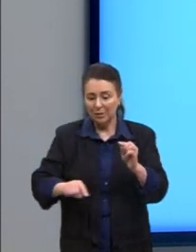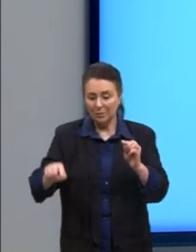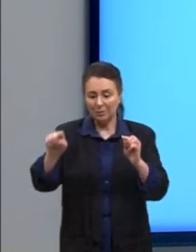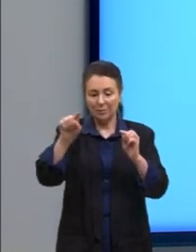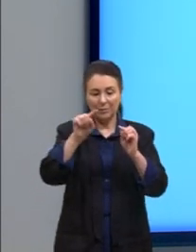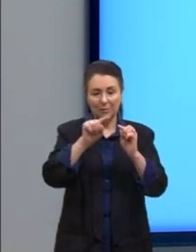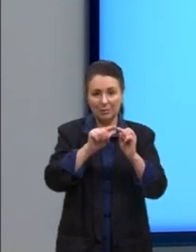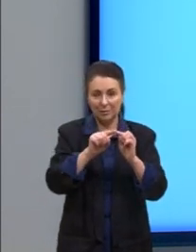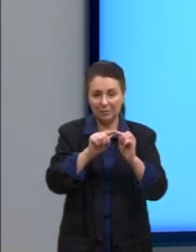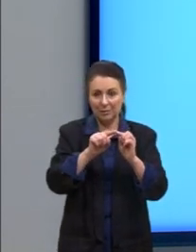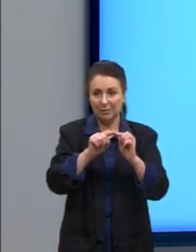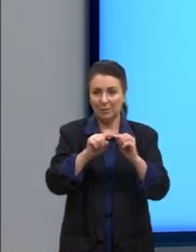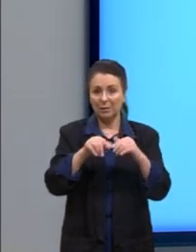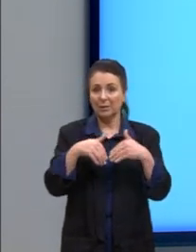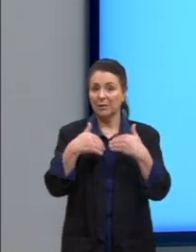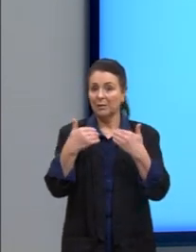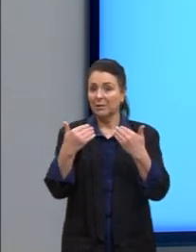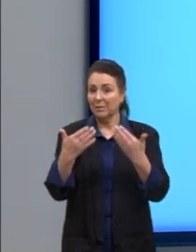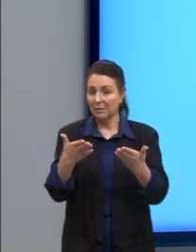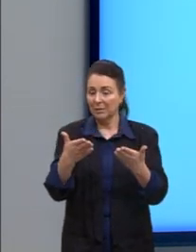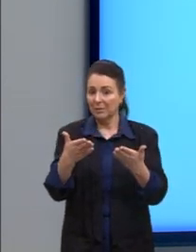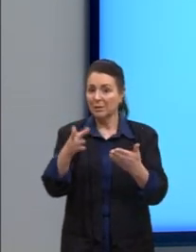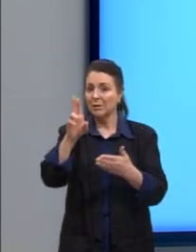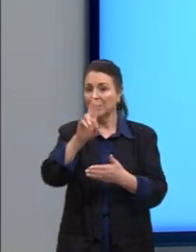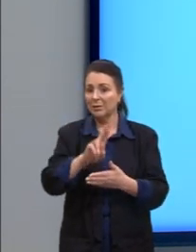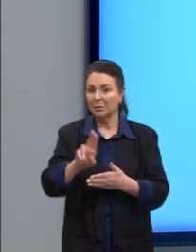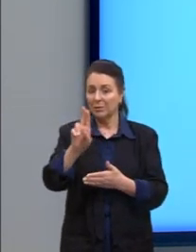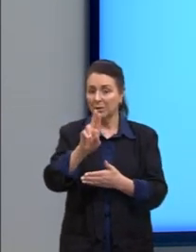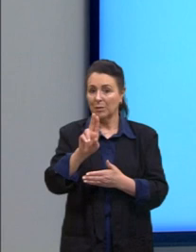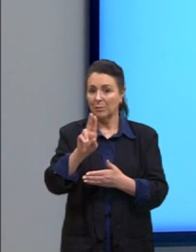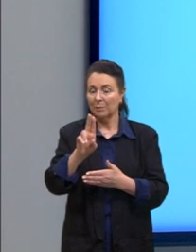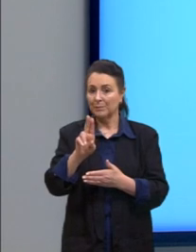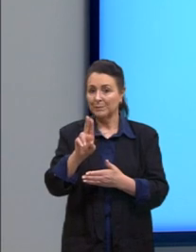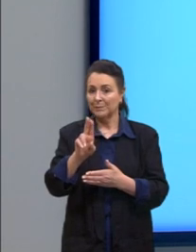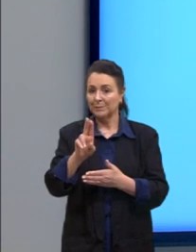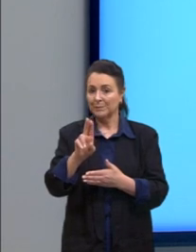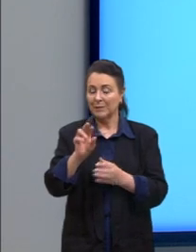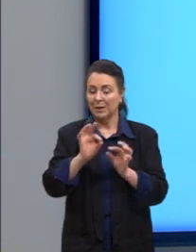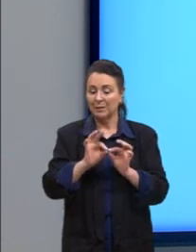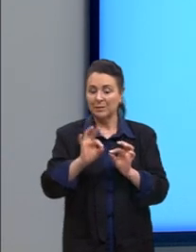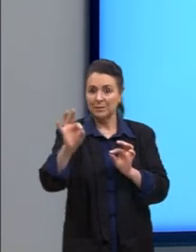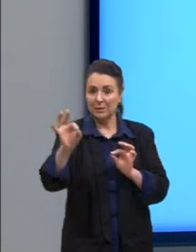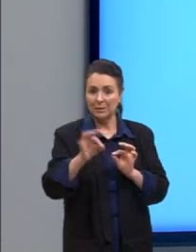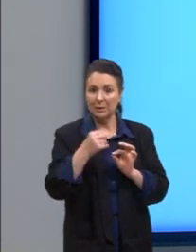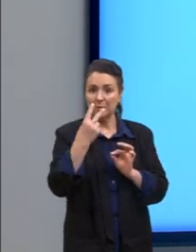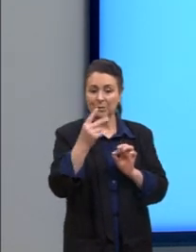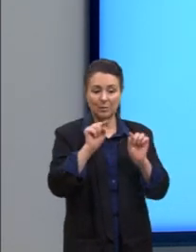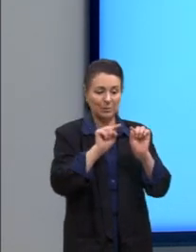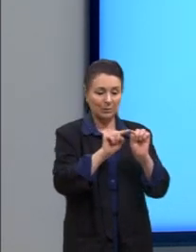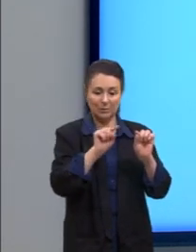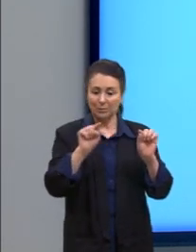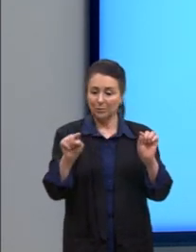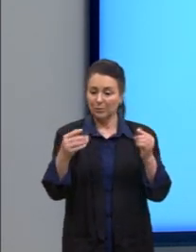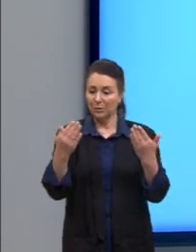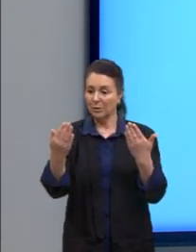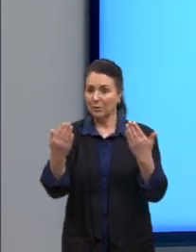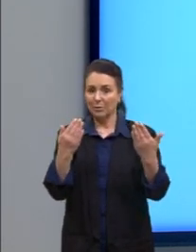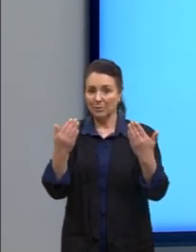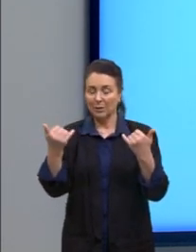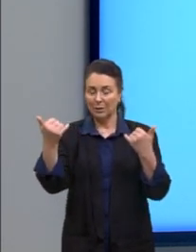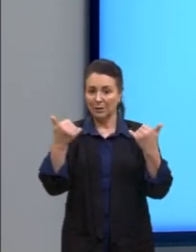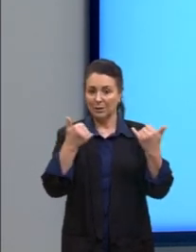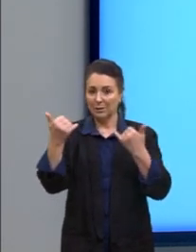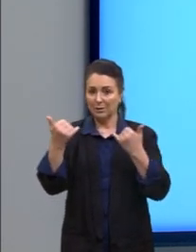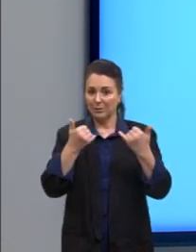Então, assim que nós aplicamos. Coloca na distância entre dois pontos e compara essa informação